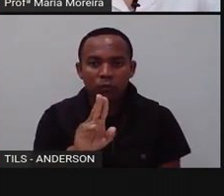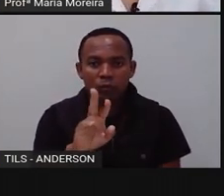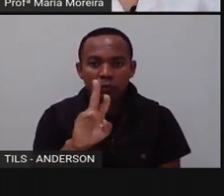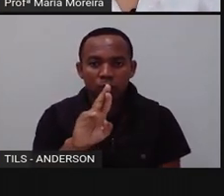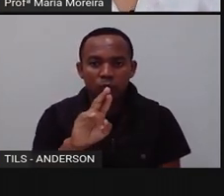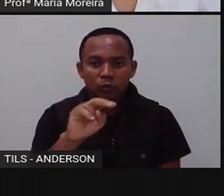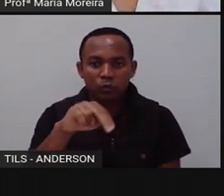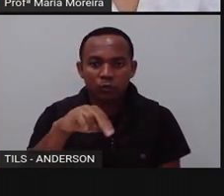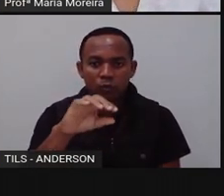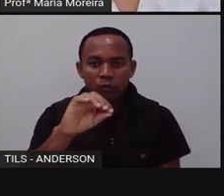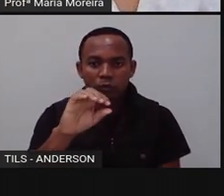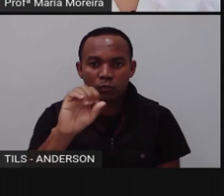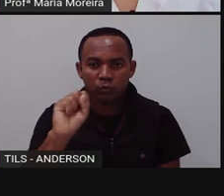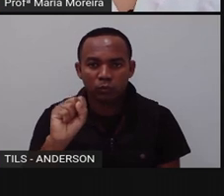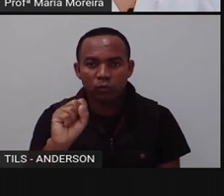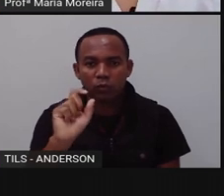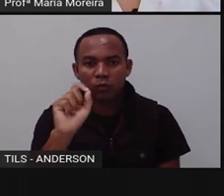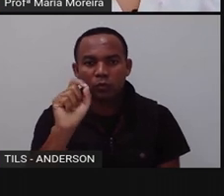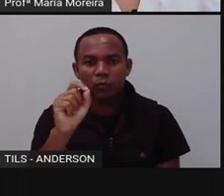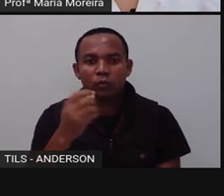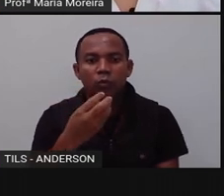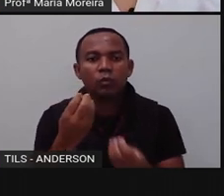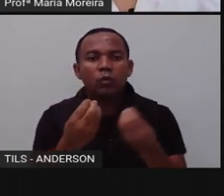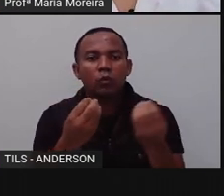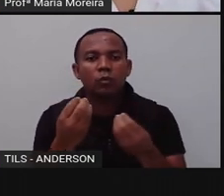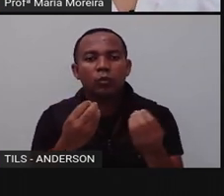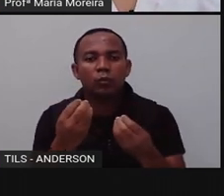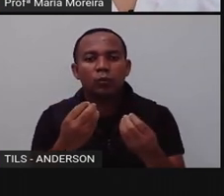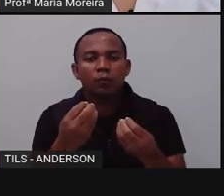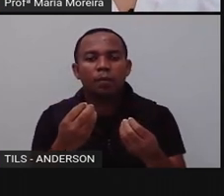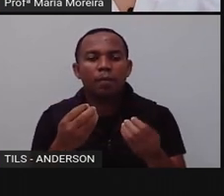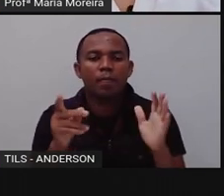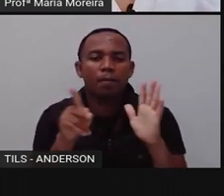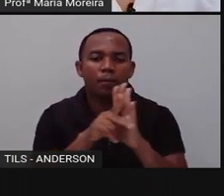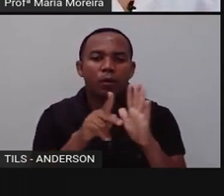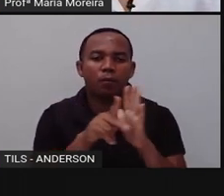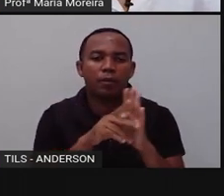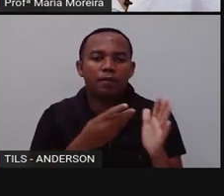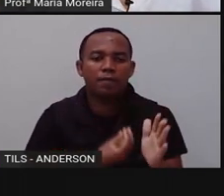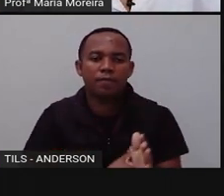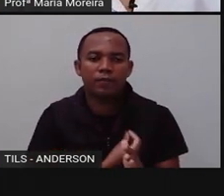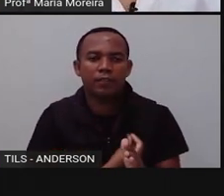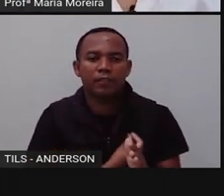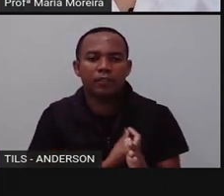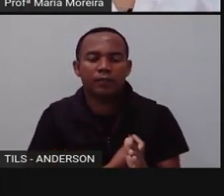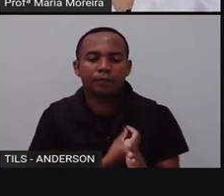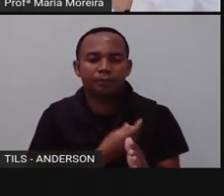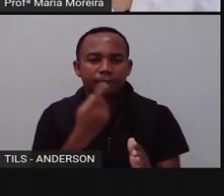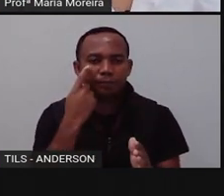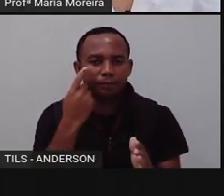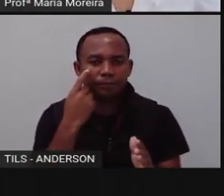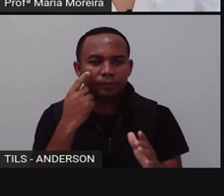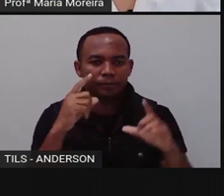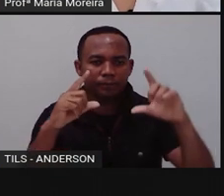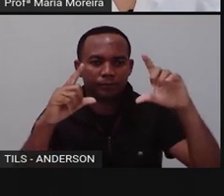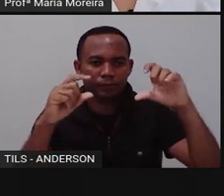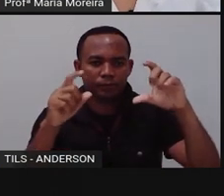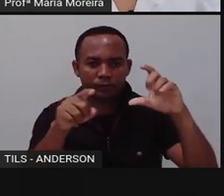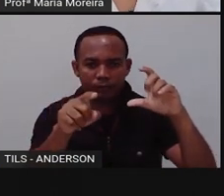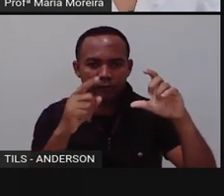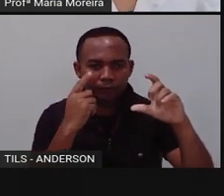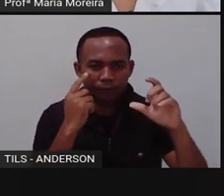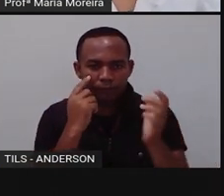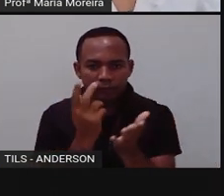tem hábitos diurnos e um padrão de corpo característico, né? O que é que é um padrão? Esse desenhozinho que ele tem no corpo dele aí, com